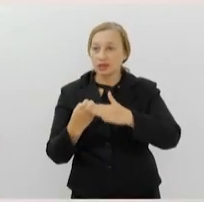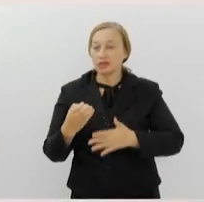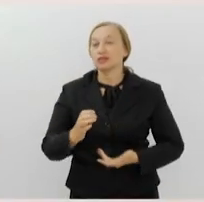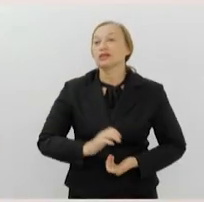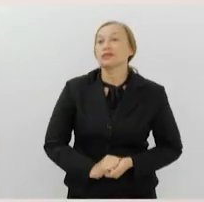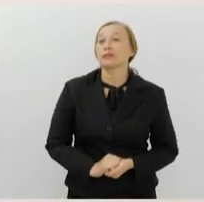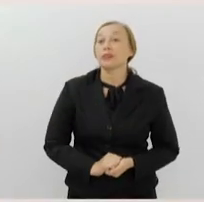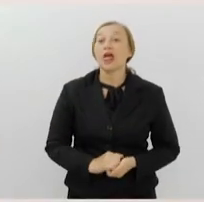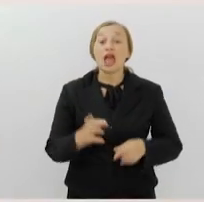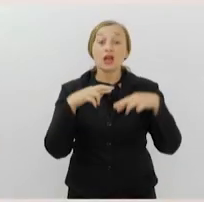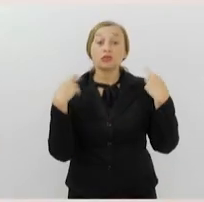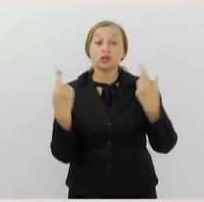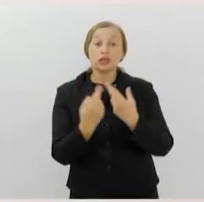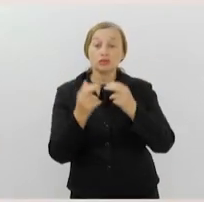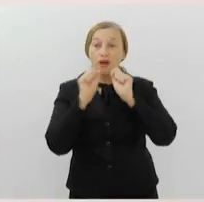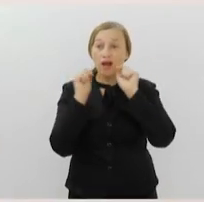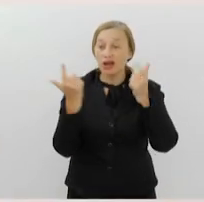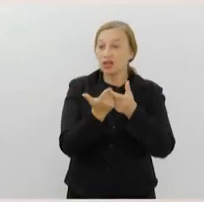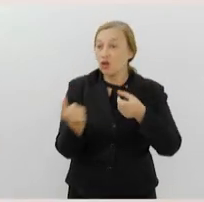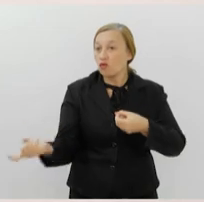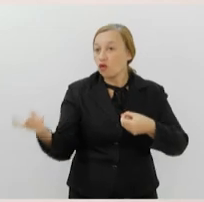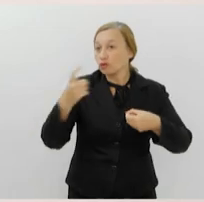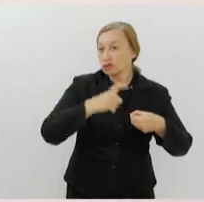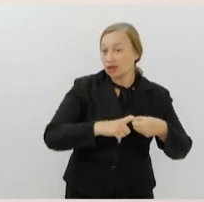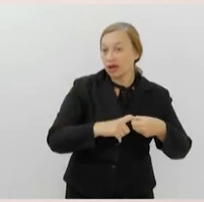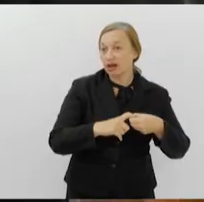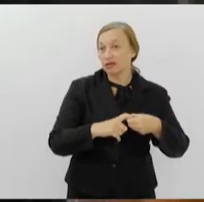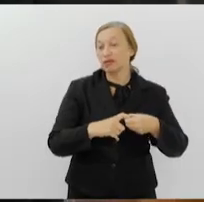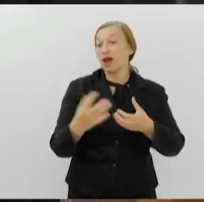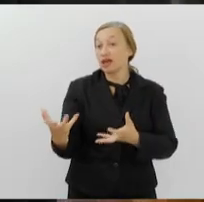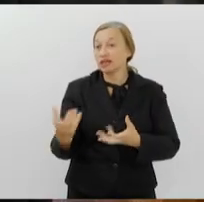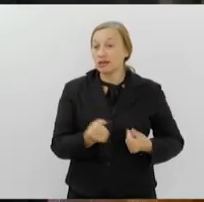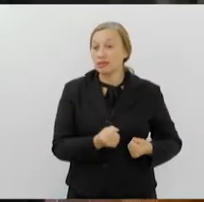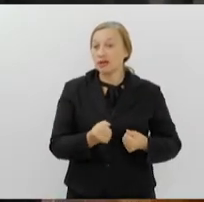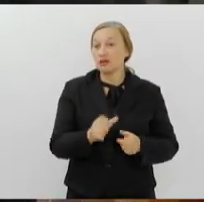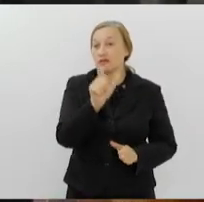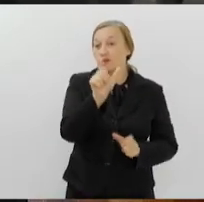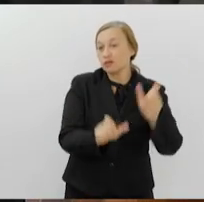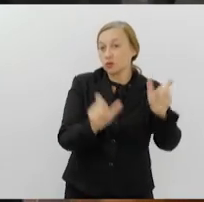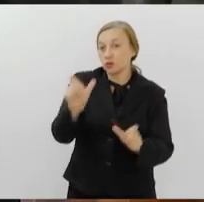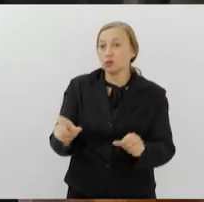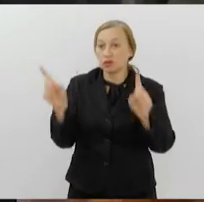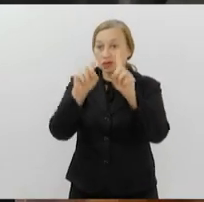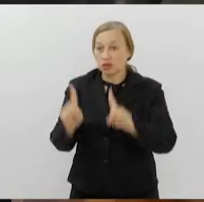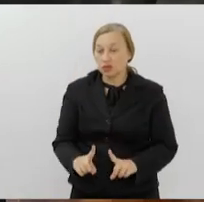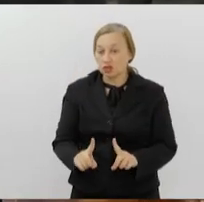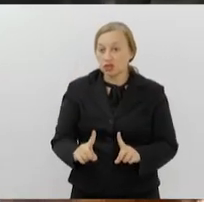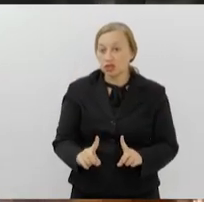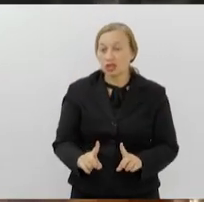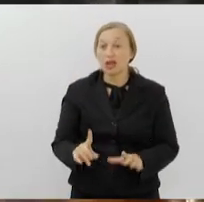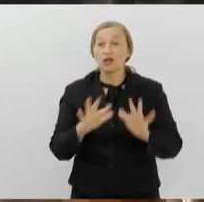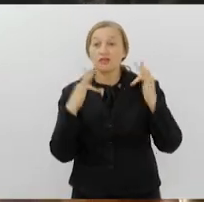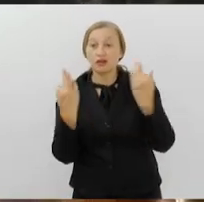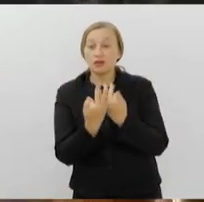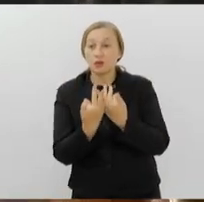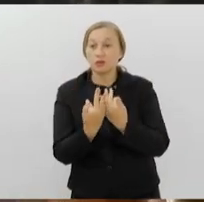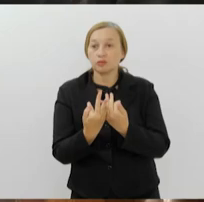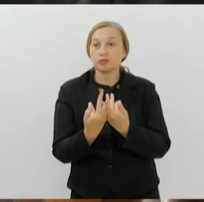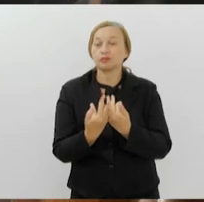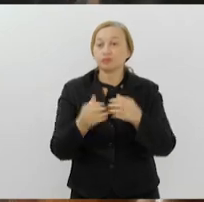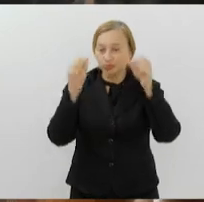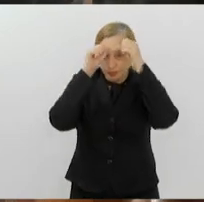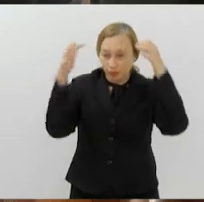na Alerj, os parlamentares voltaram a receber familiares de pessoas autistas e com deficiência que tiveram os planos de saúde